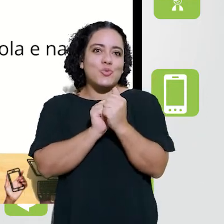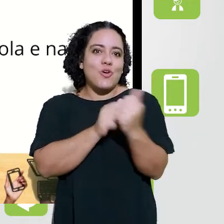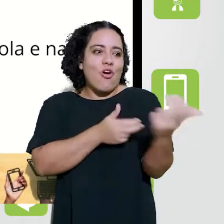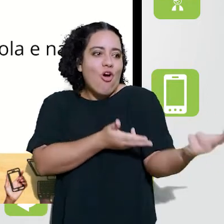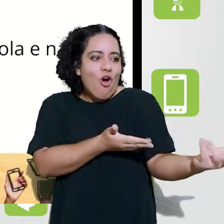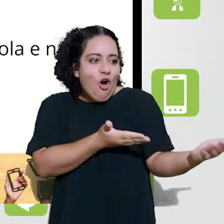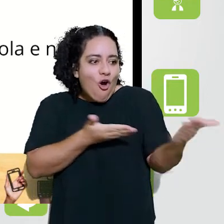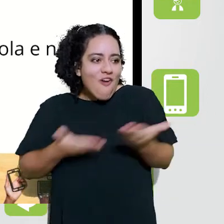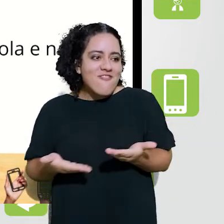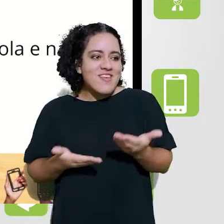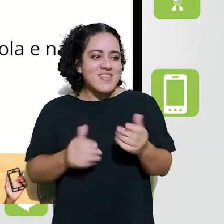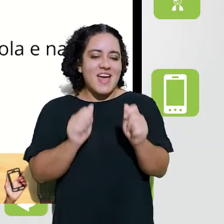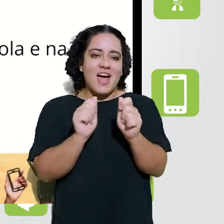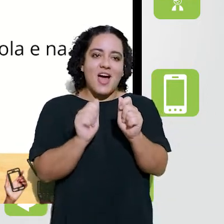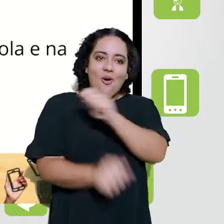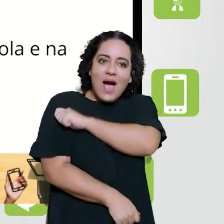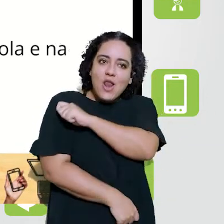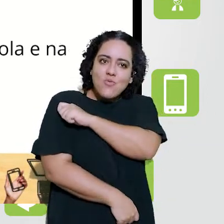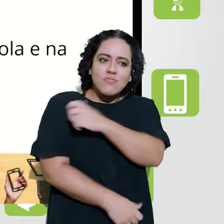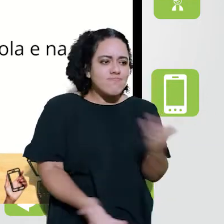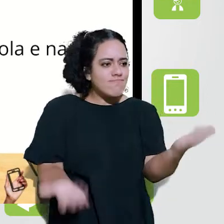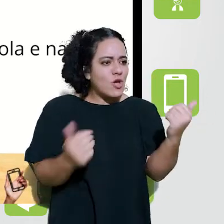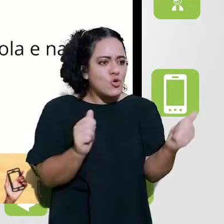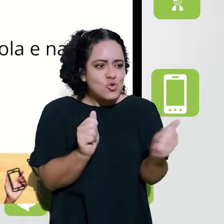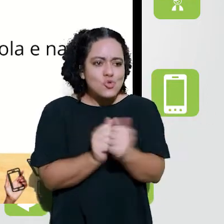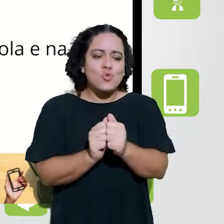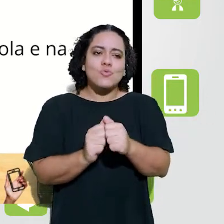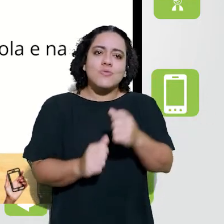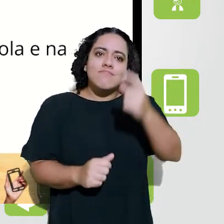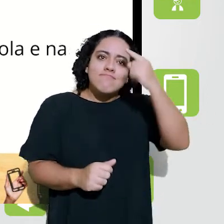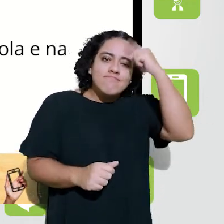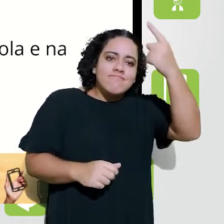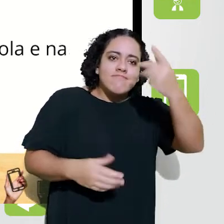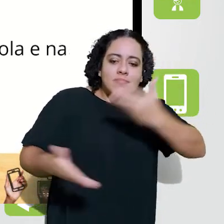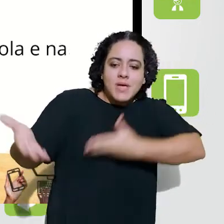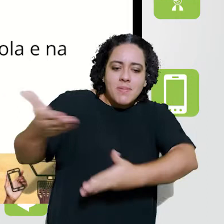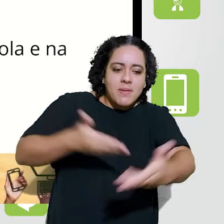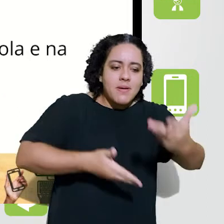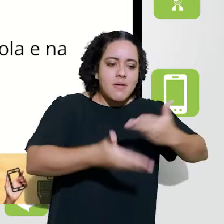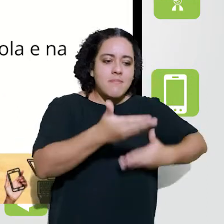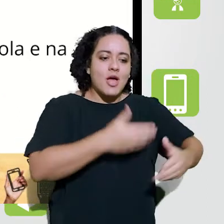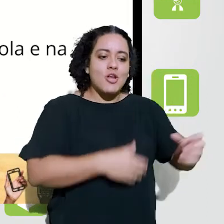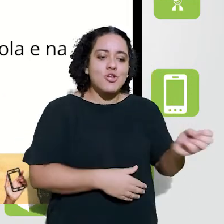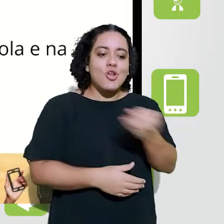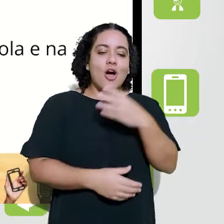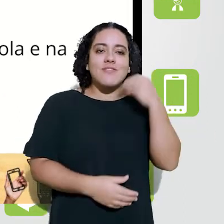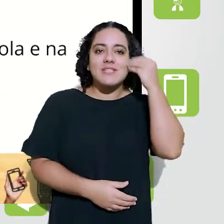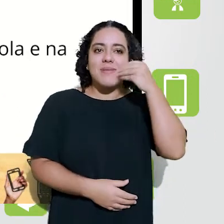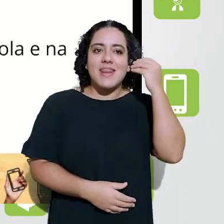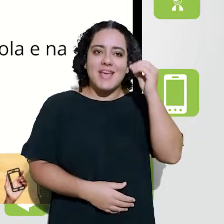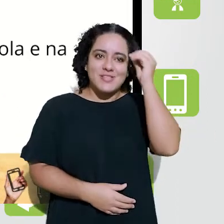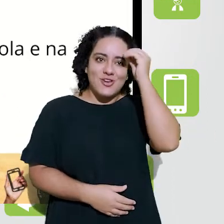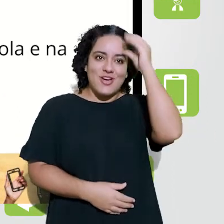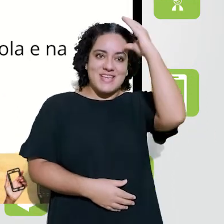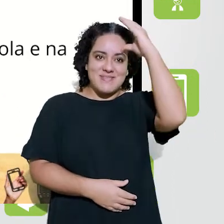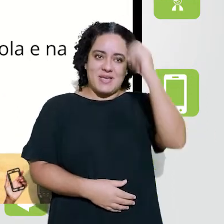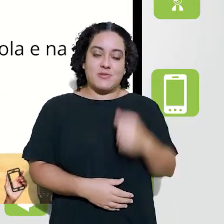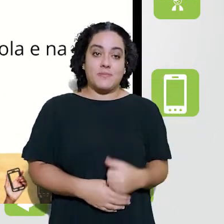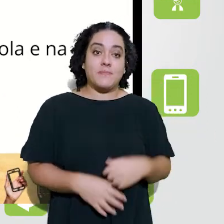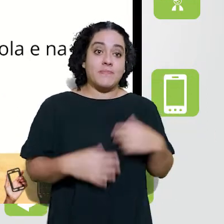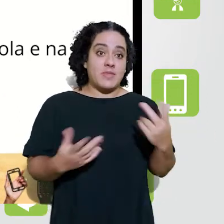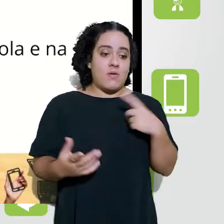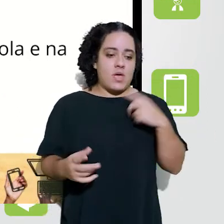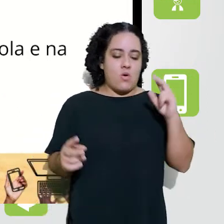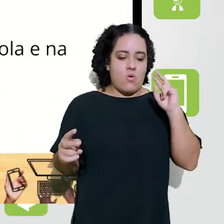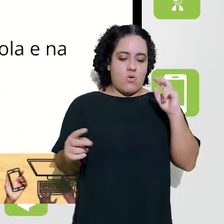de criar junto com, a partir de, para que, novas formas de interagir com o